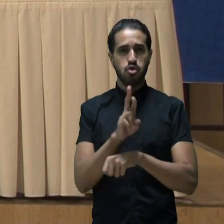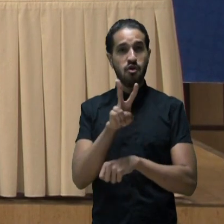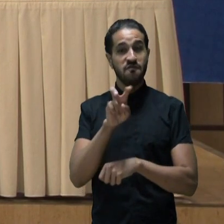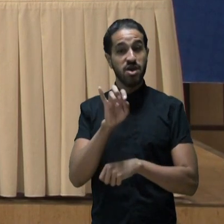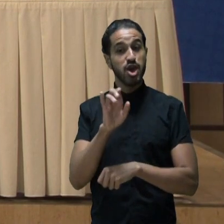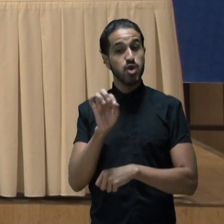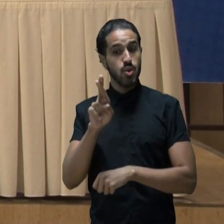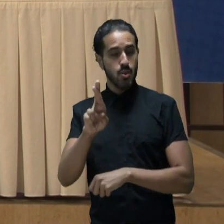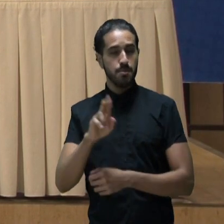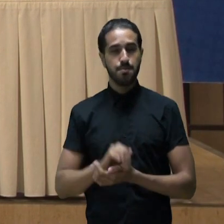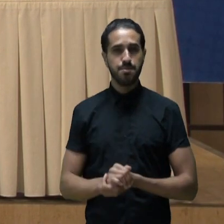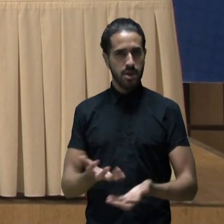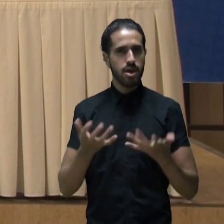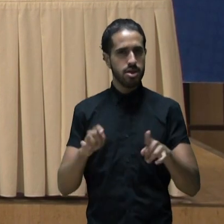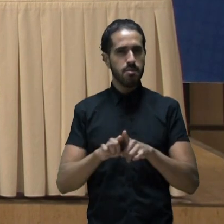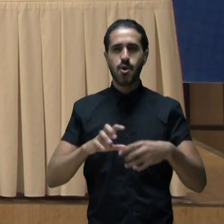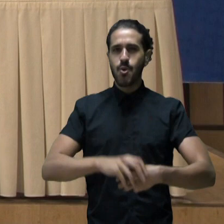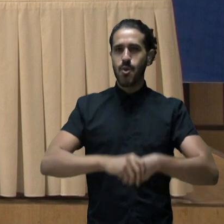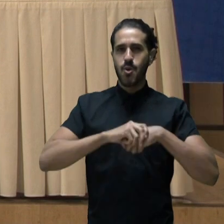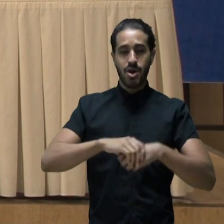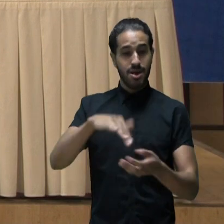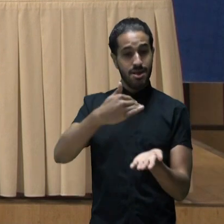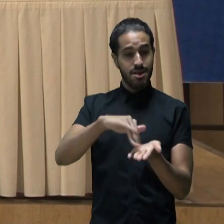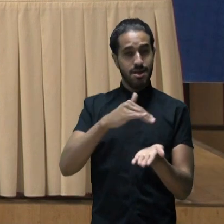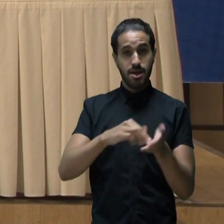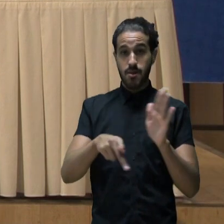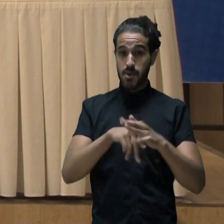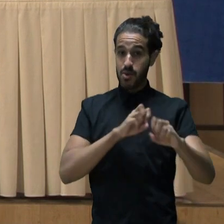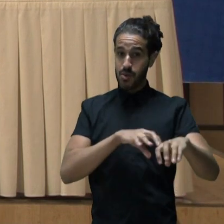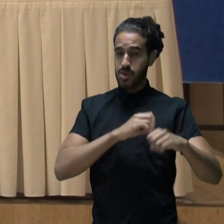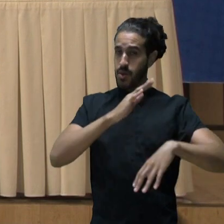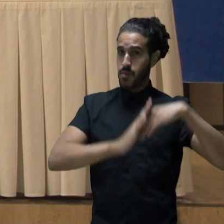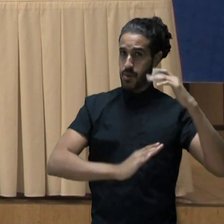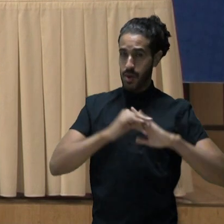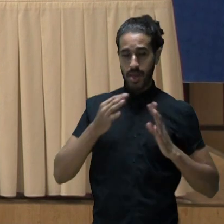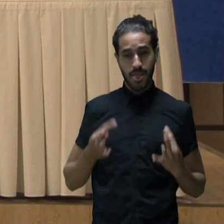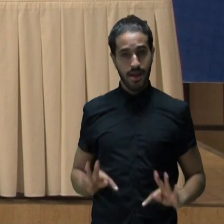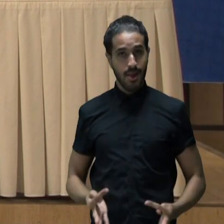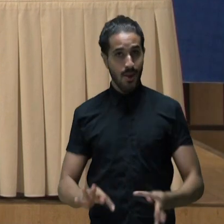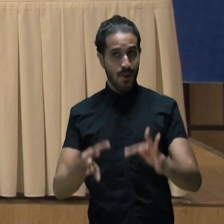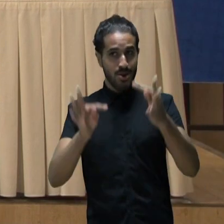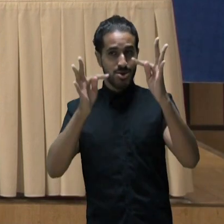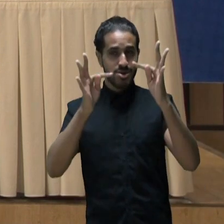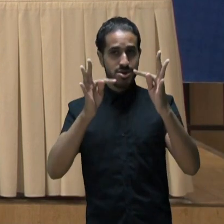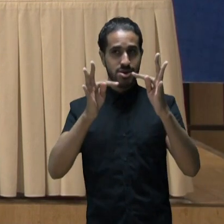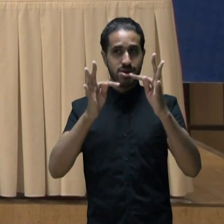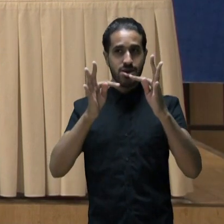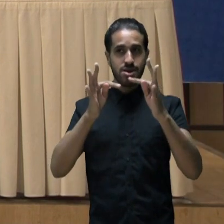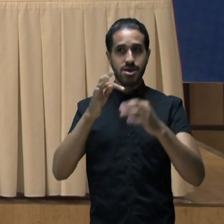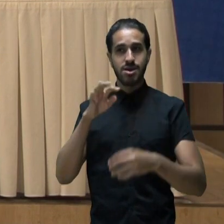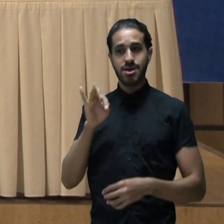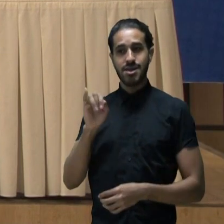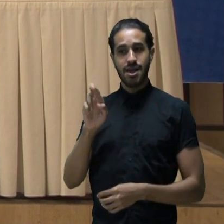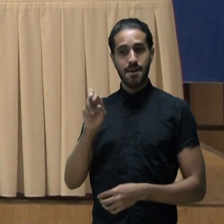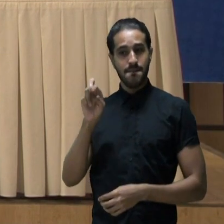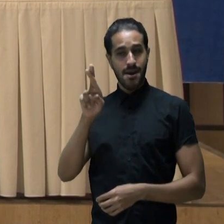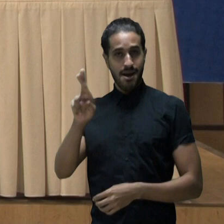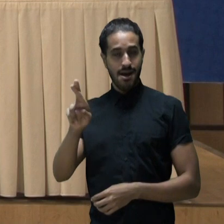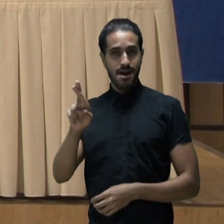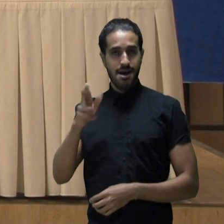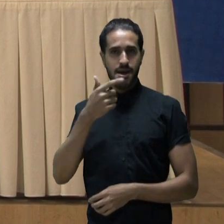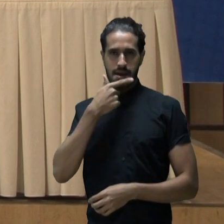Vitor Godói. Quero também saudar o secretário de Educação Profissional e Tecnológica, Tomás Santana,